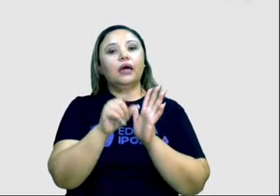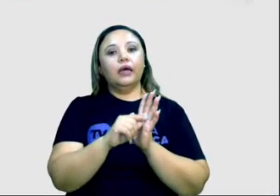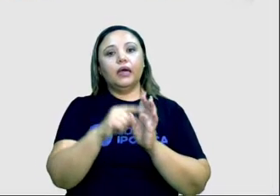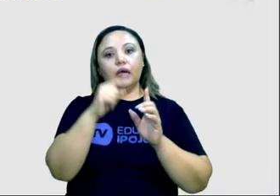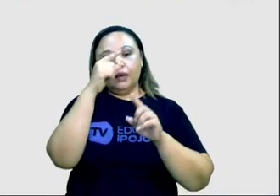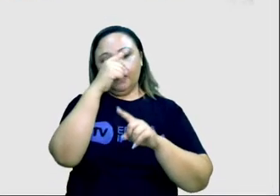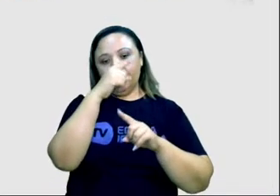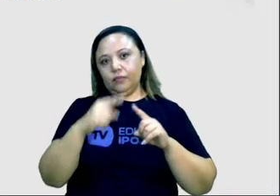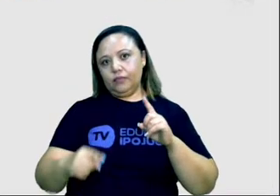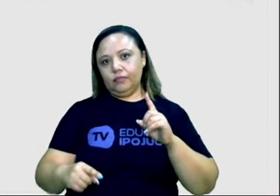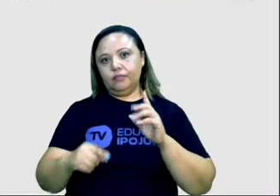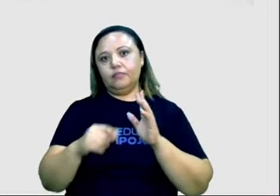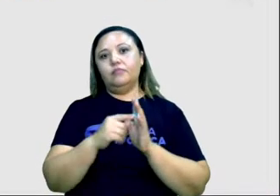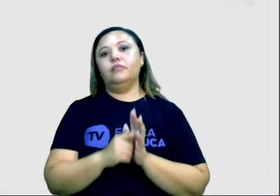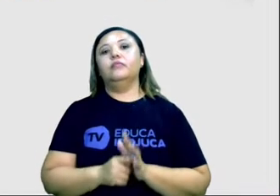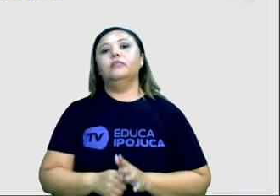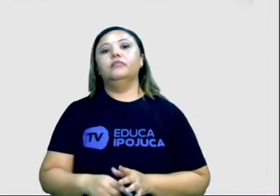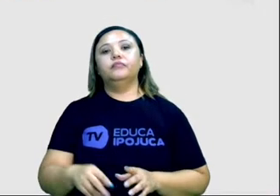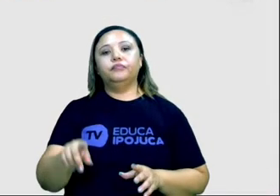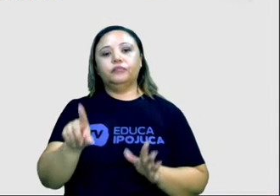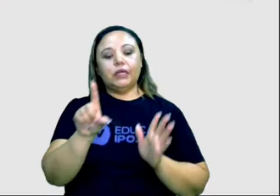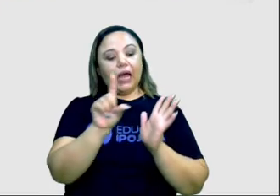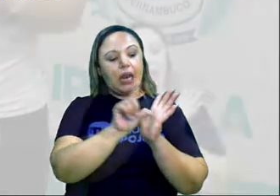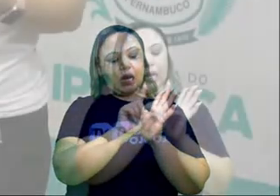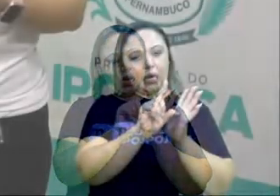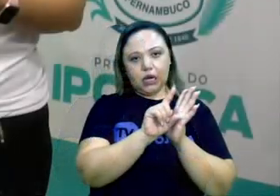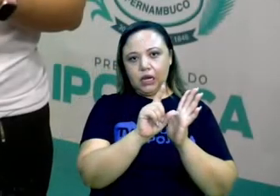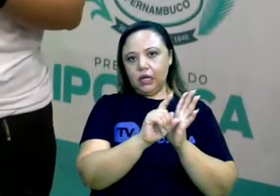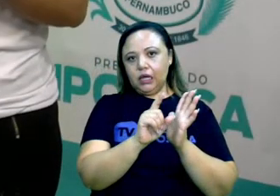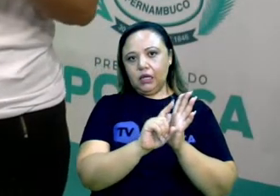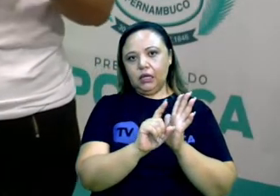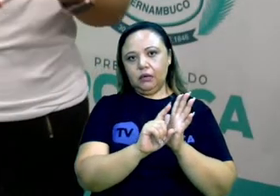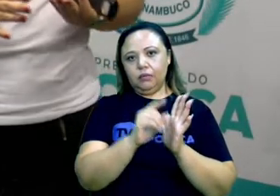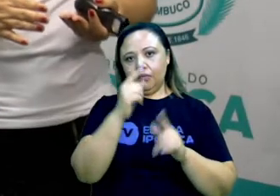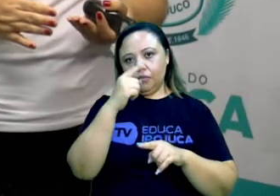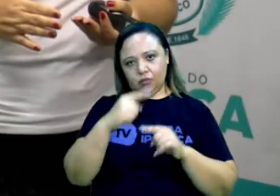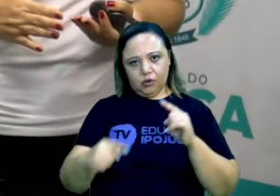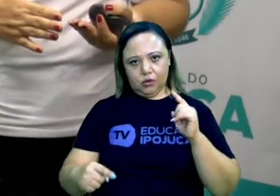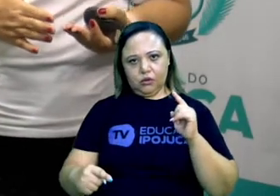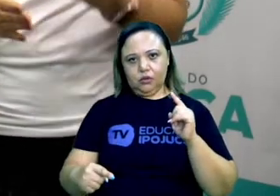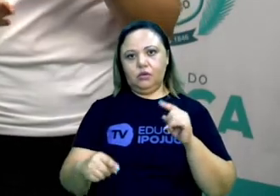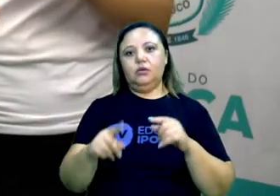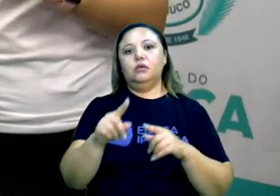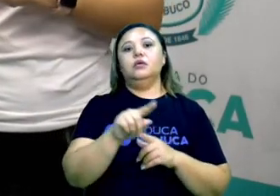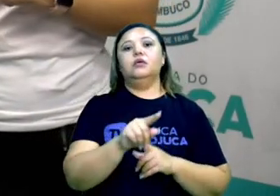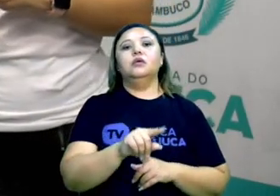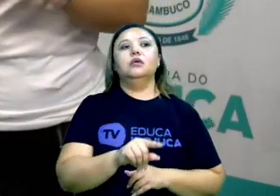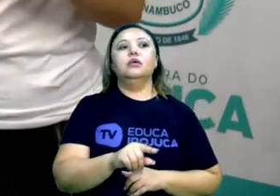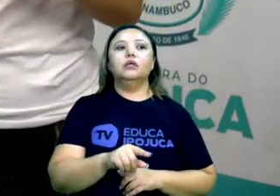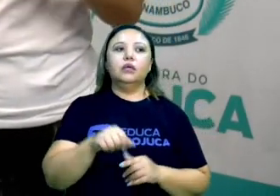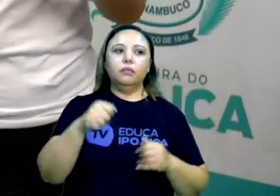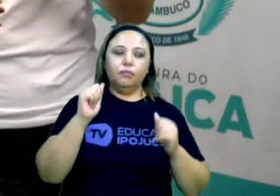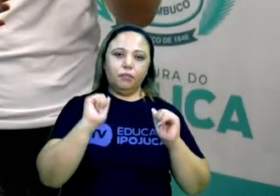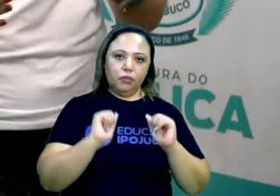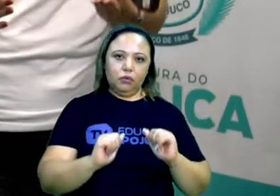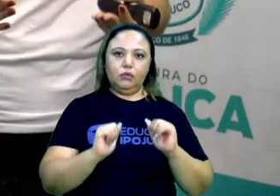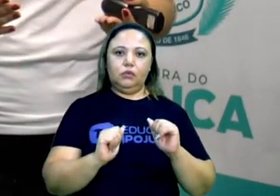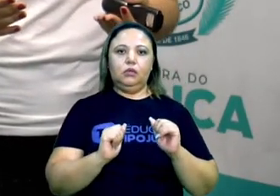termos da lei. Então, não só nós temos aí a Constituição ao nosso favor, como ele ainda vai